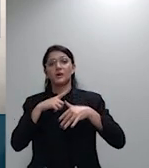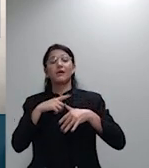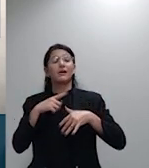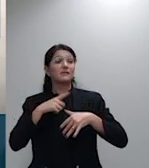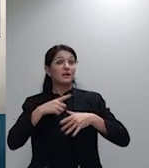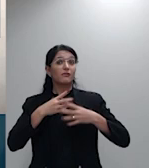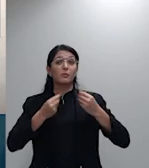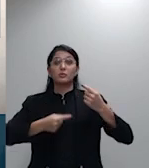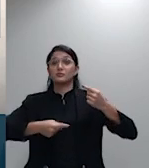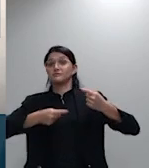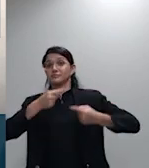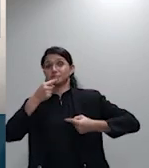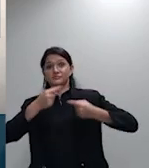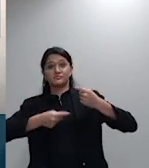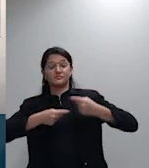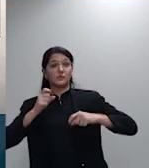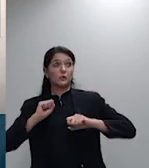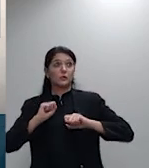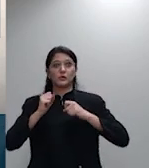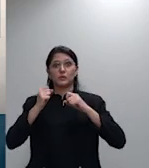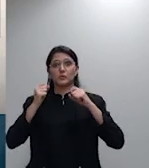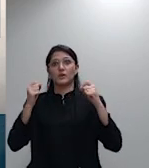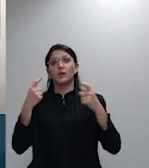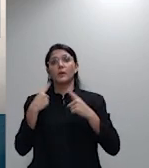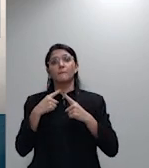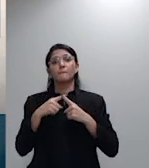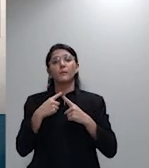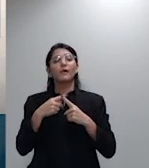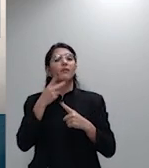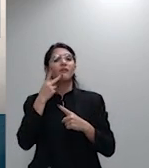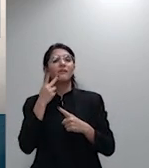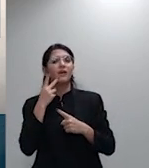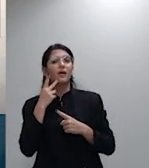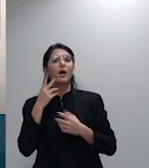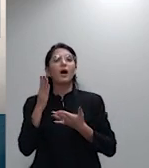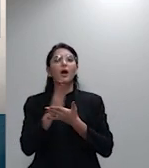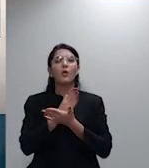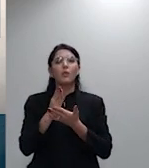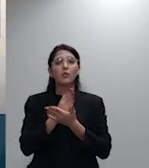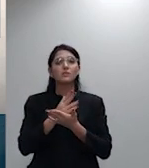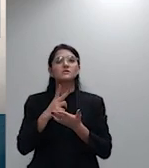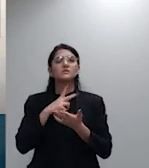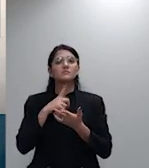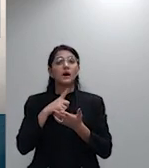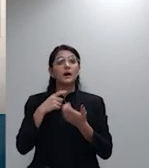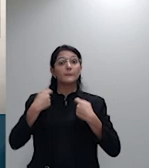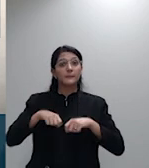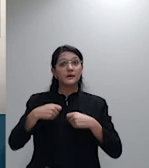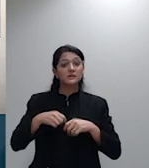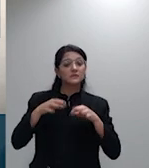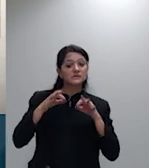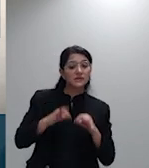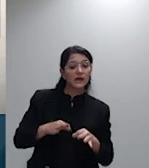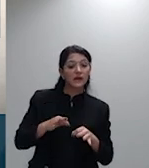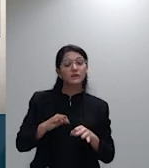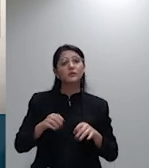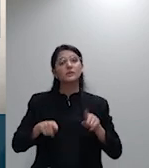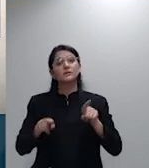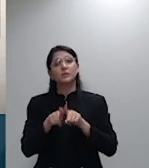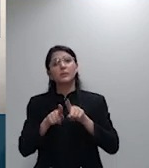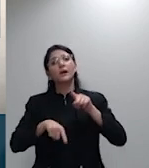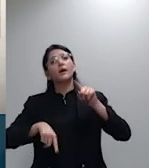conceitos de razoabilidade aleatoriedade base atuarial idônea onerosidade excessiva